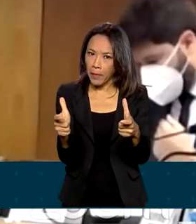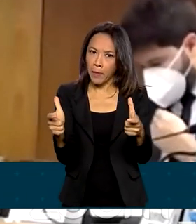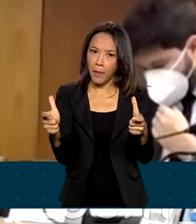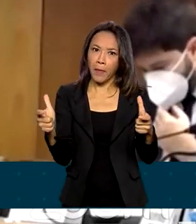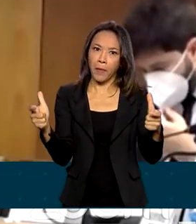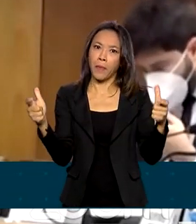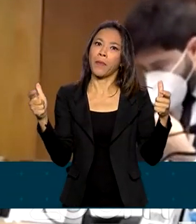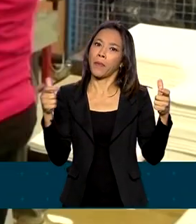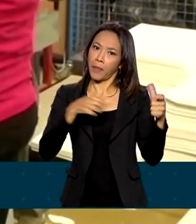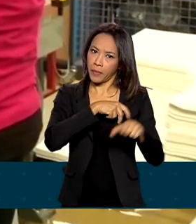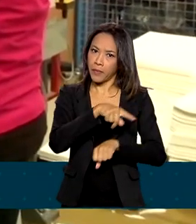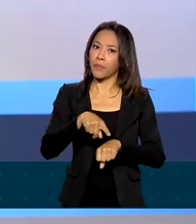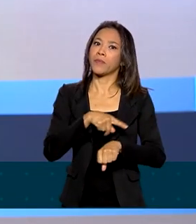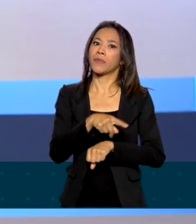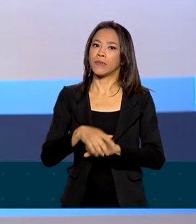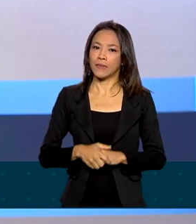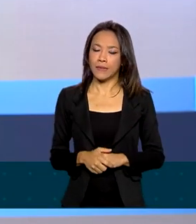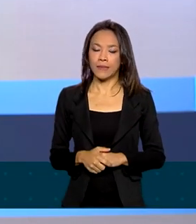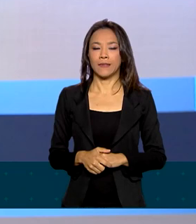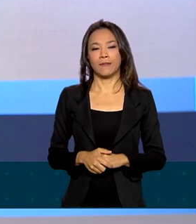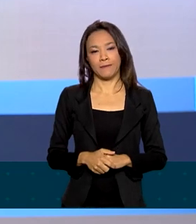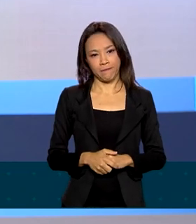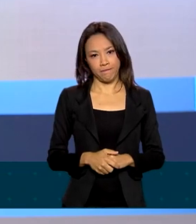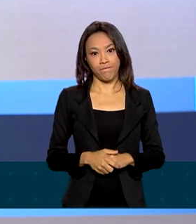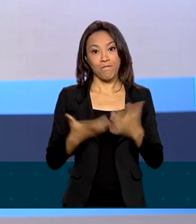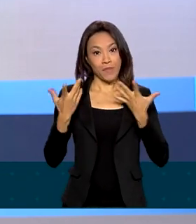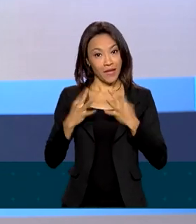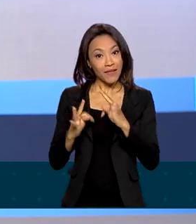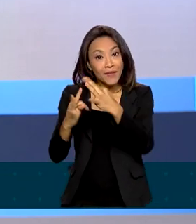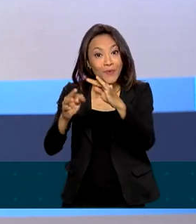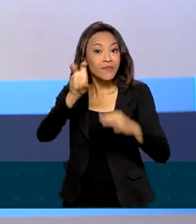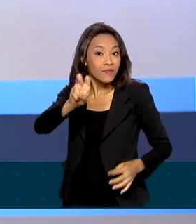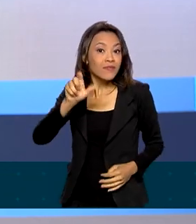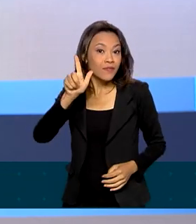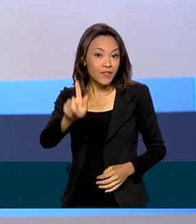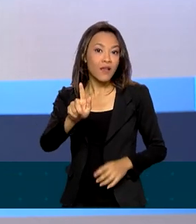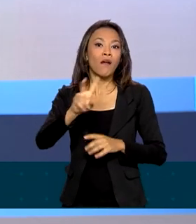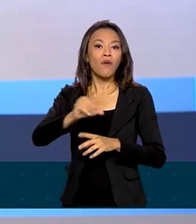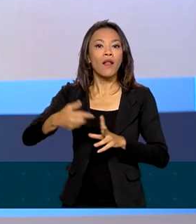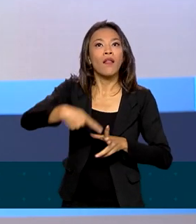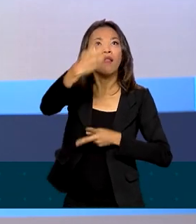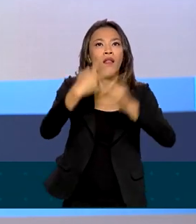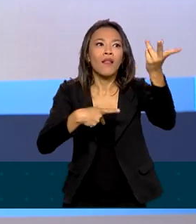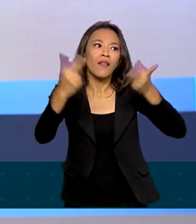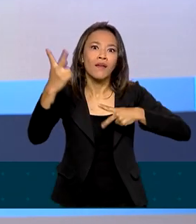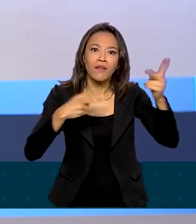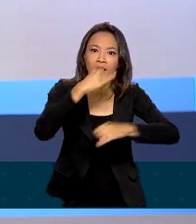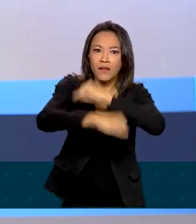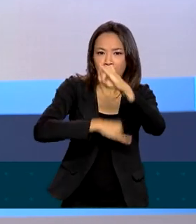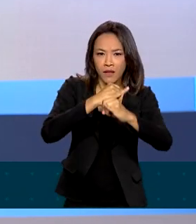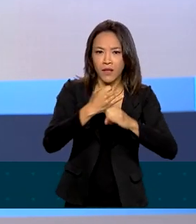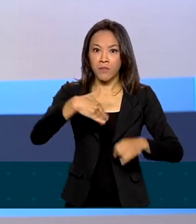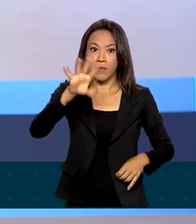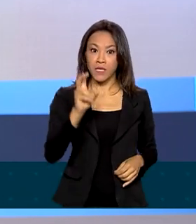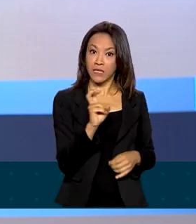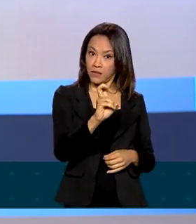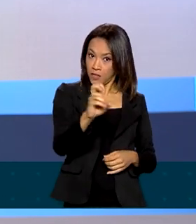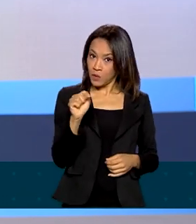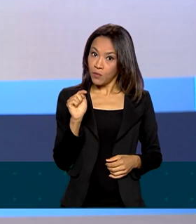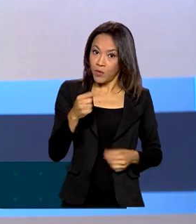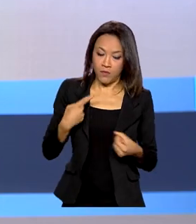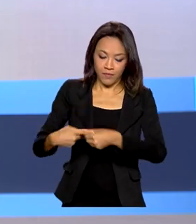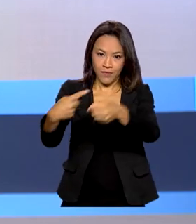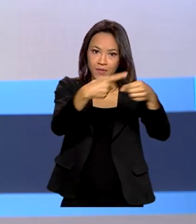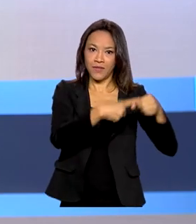em nosso país. A tecnologia 5G vai levar integração digital para mais de 5 mil municípios